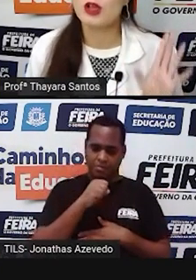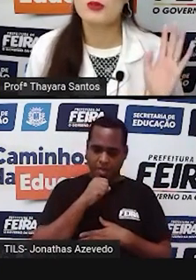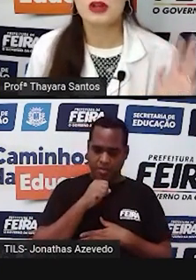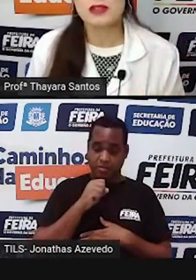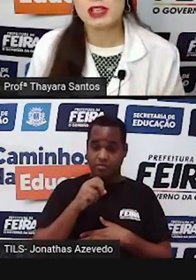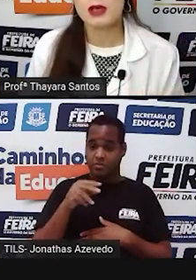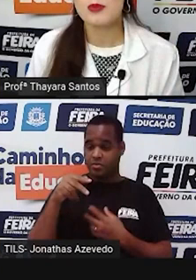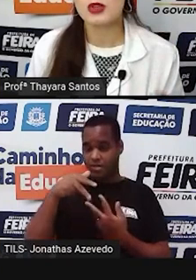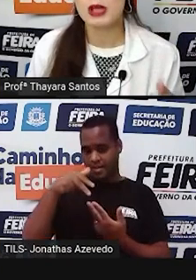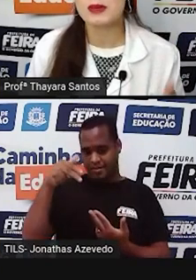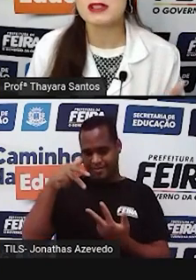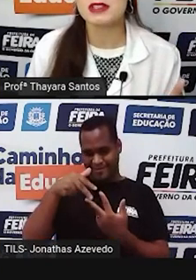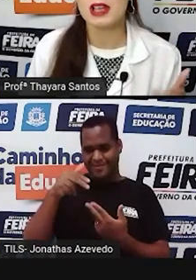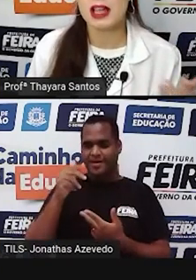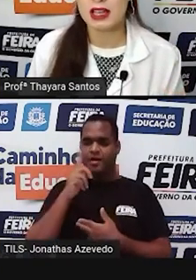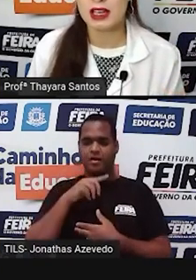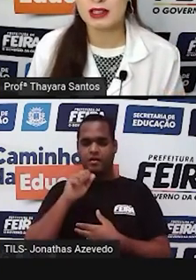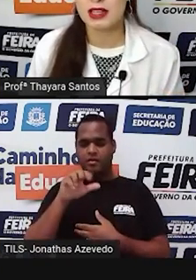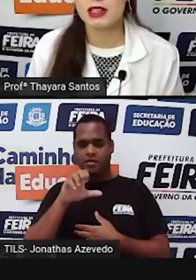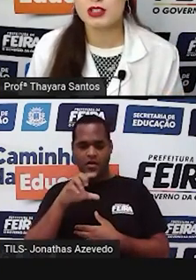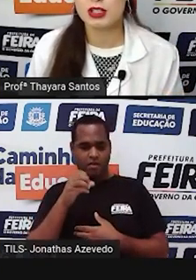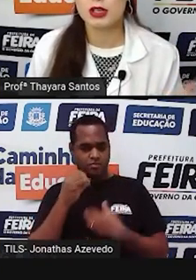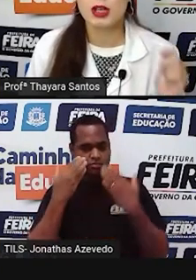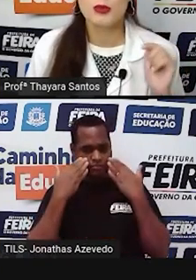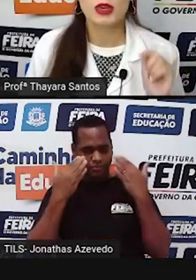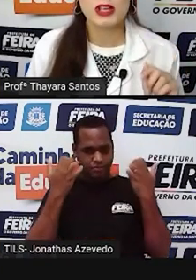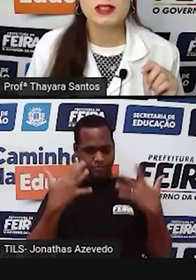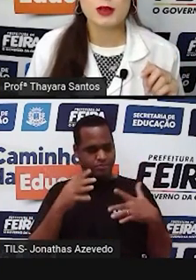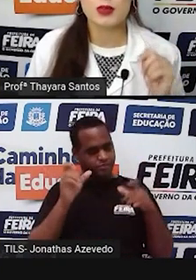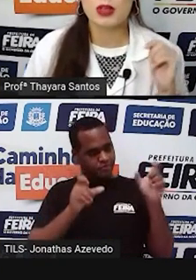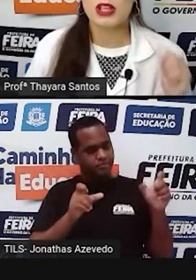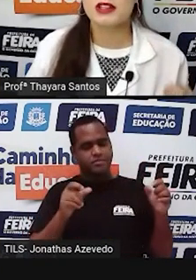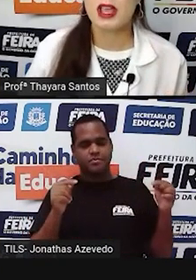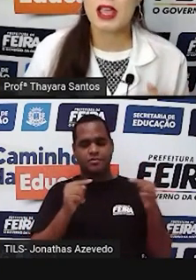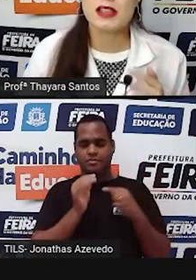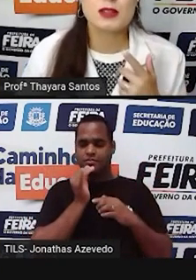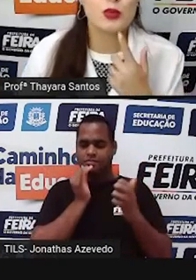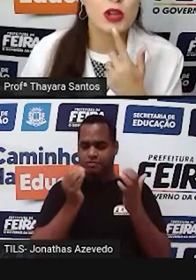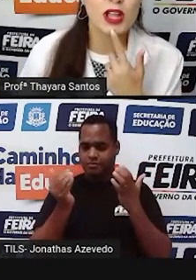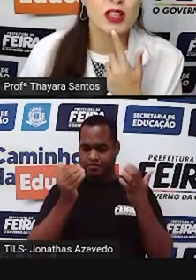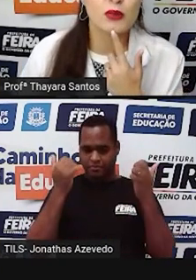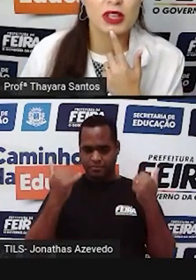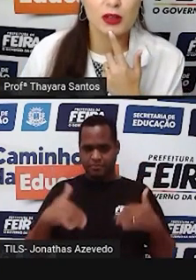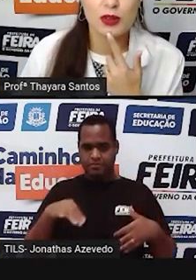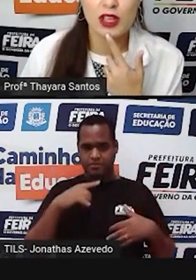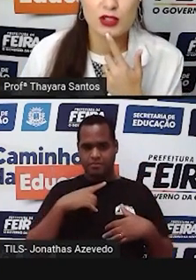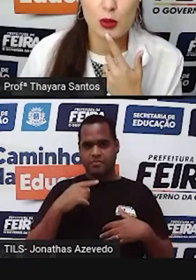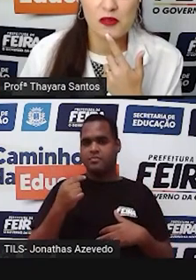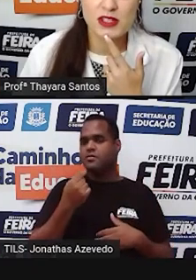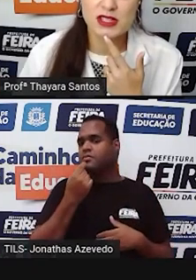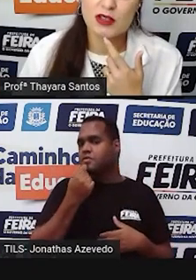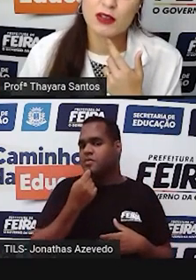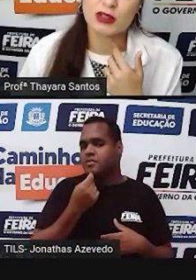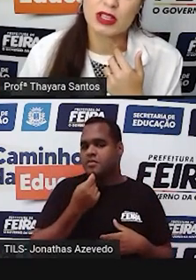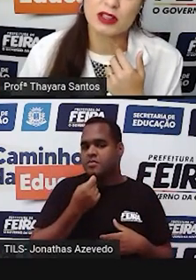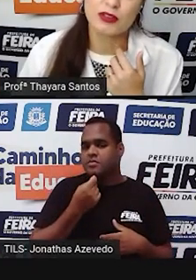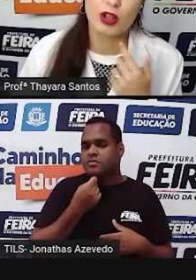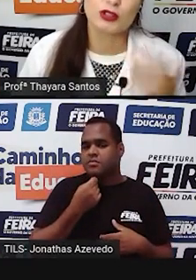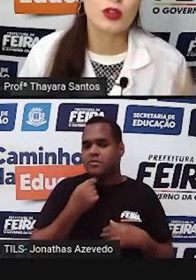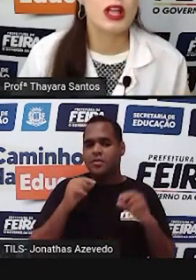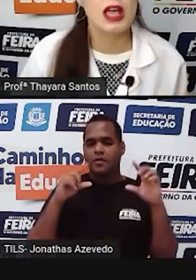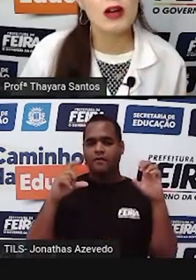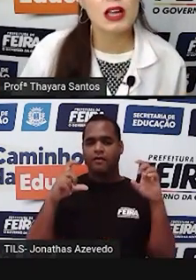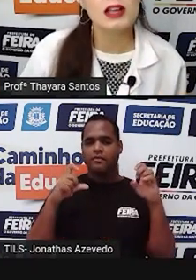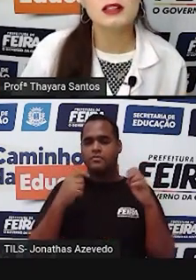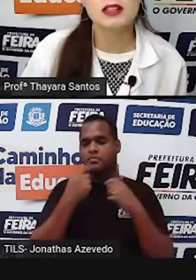alelo, para você poder apresentar aquela característica. Por exemplo, ter esse buraquinho aqui no queixo, como vocês estão vendo aqui na